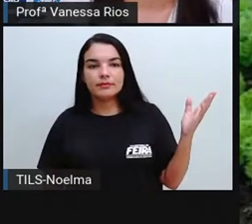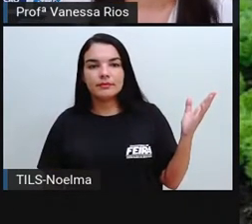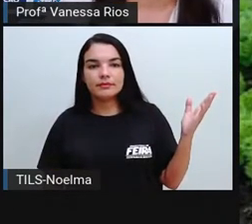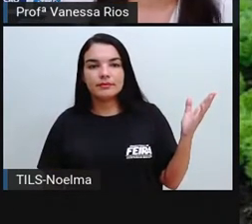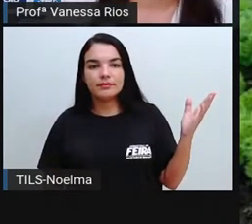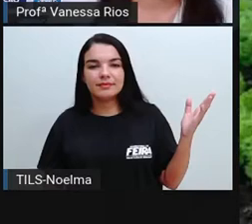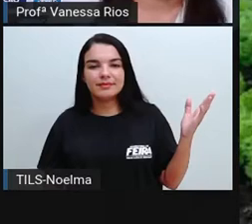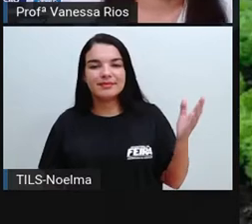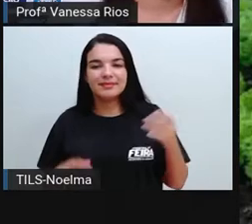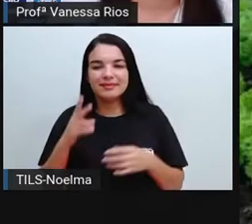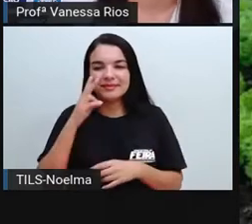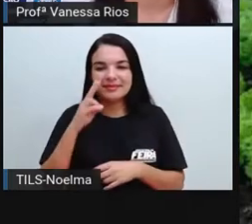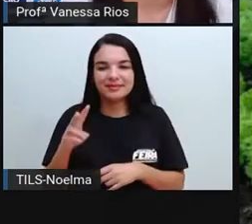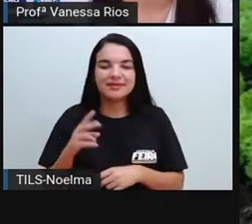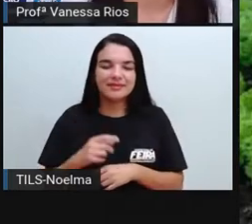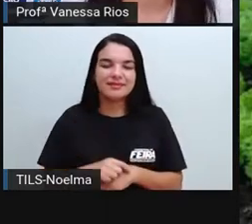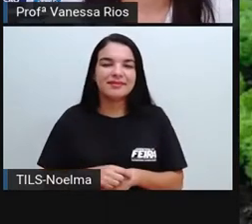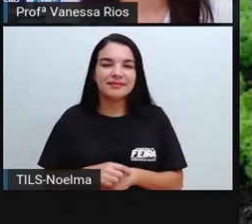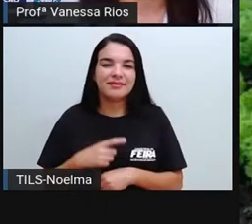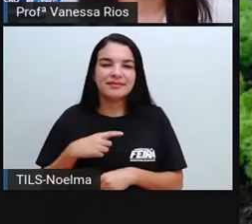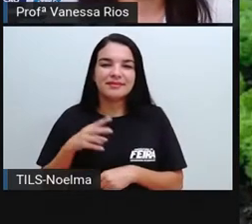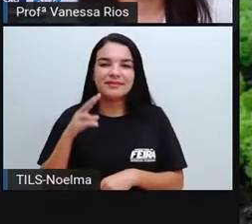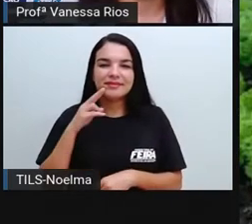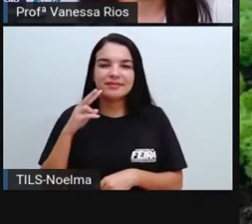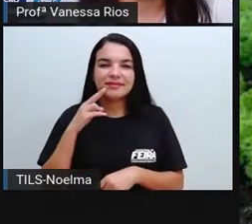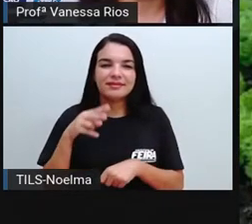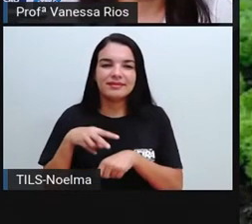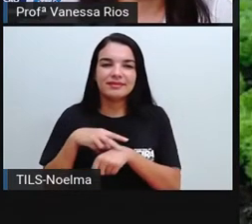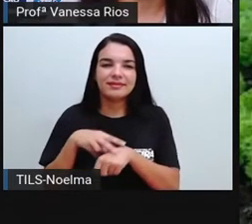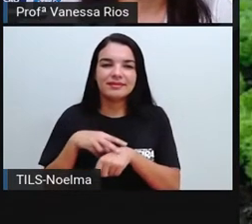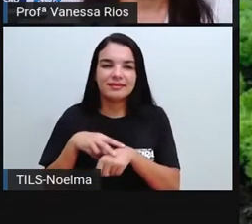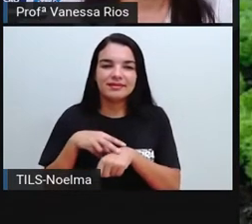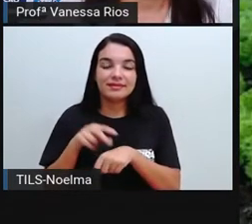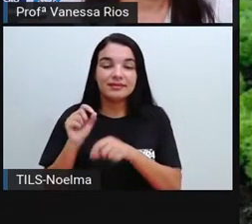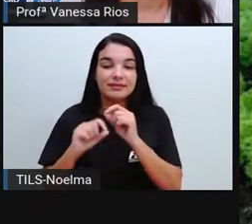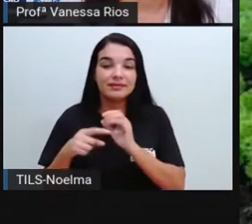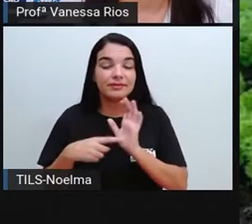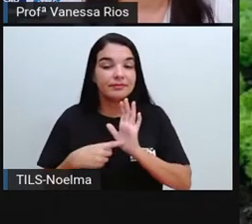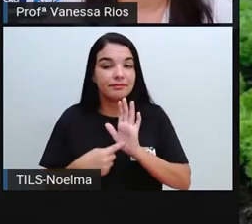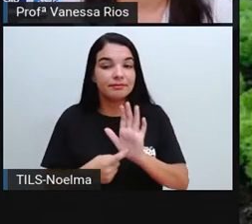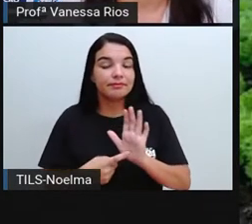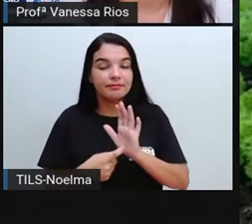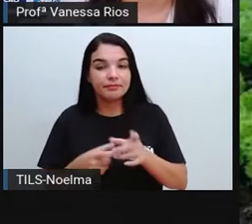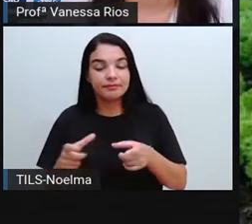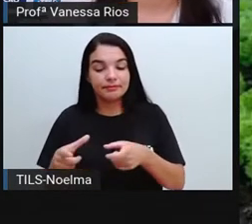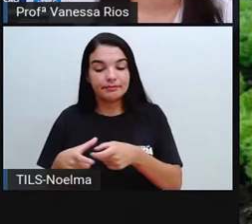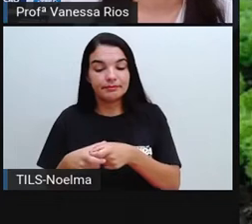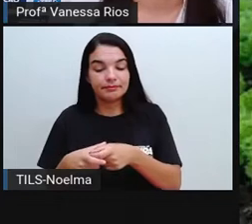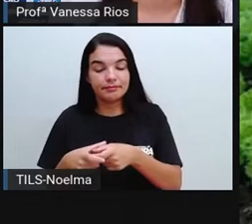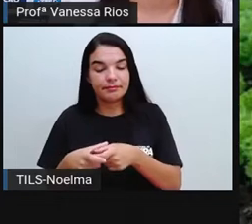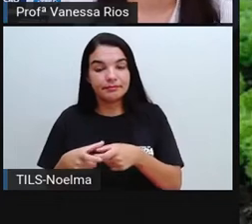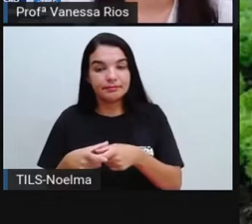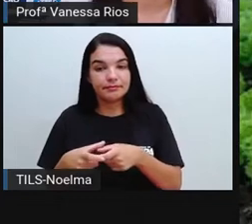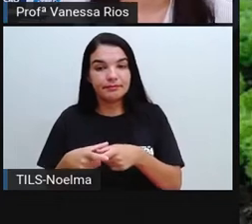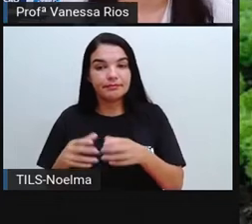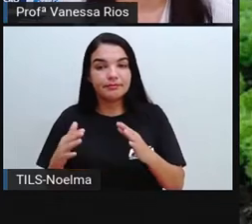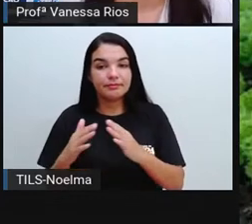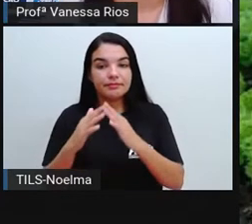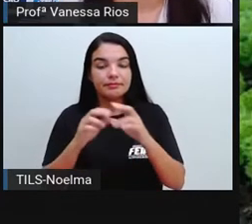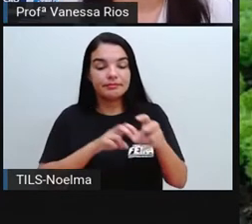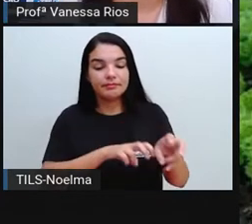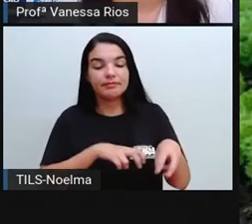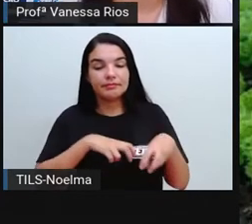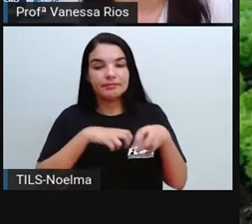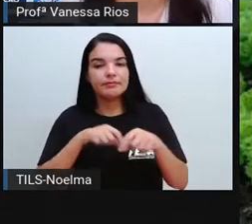De uma horta, não é? Retratando justamente as pequenas produções. E aí, normalmente, o alface, não é? Talvez aí